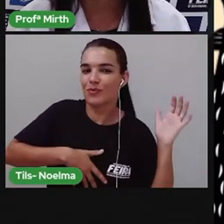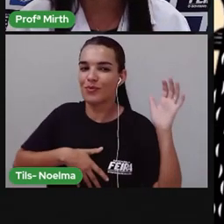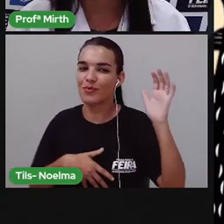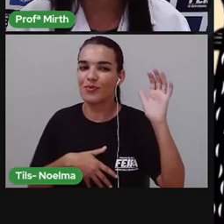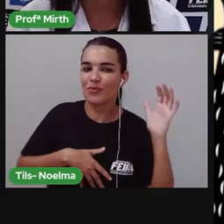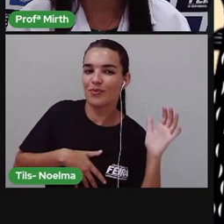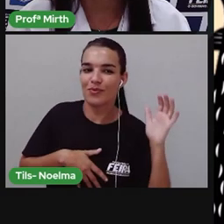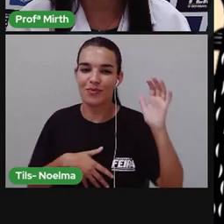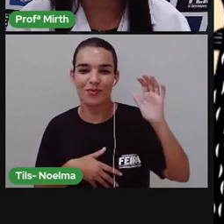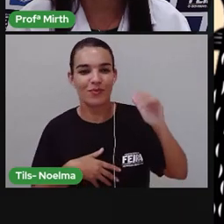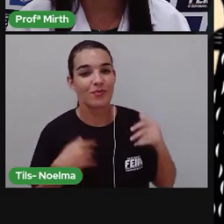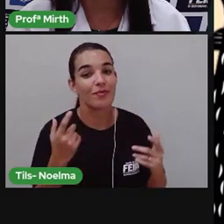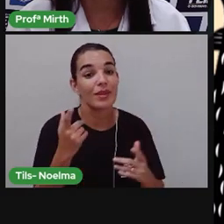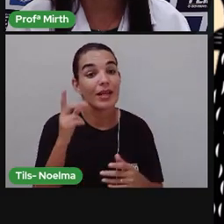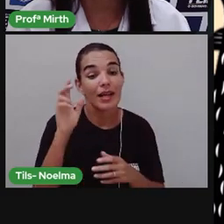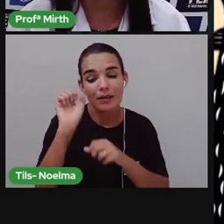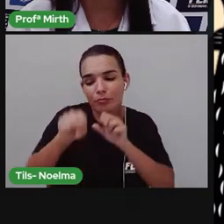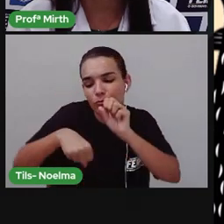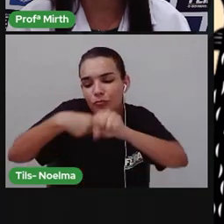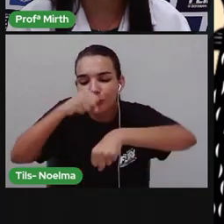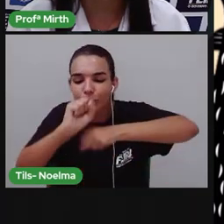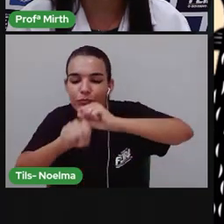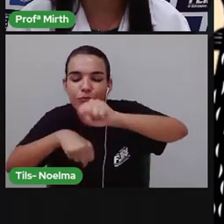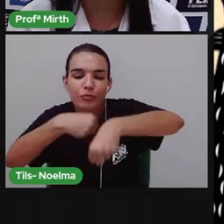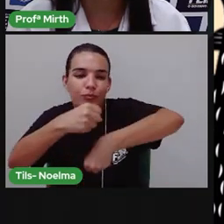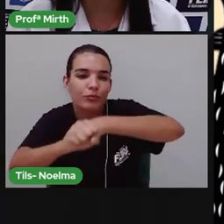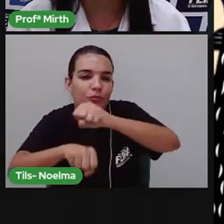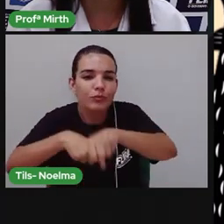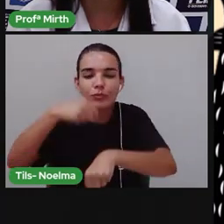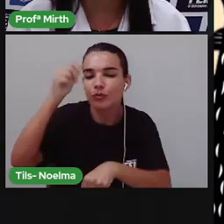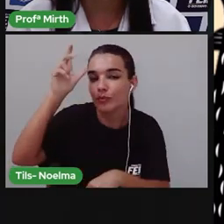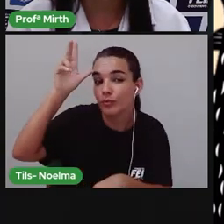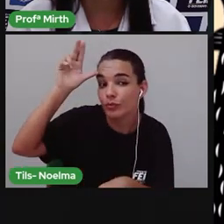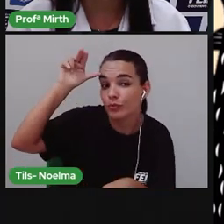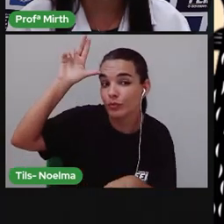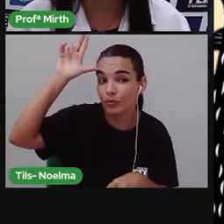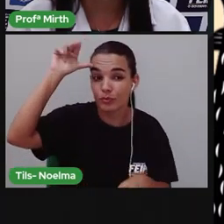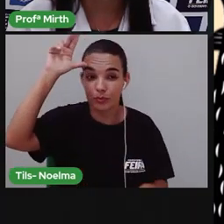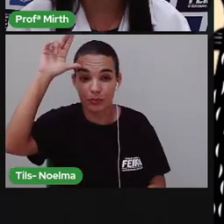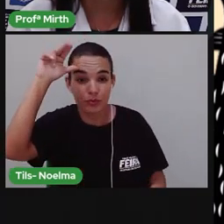As fatas do meu cavalo